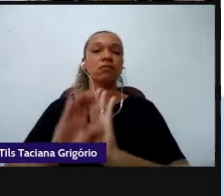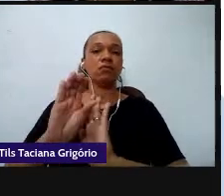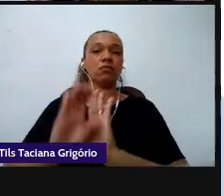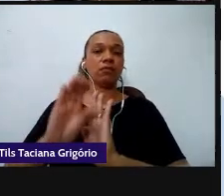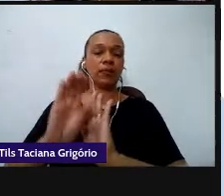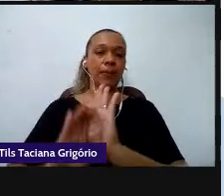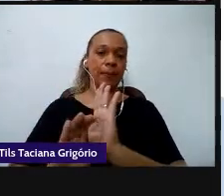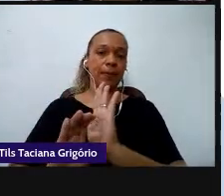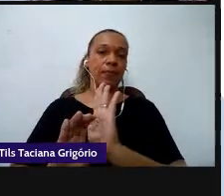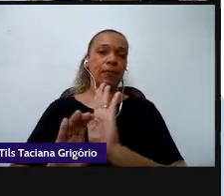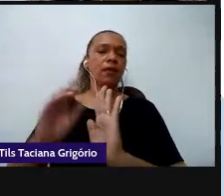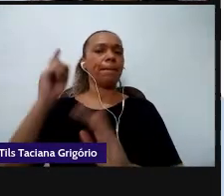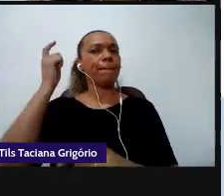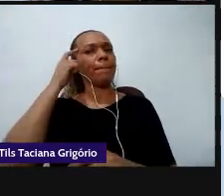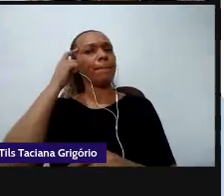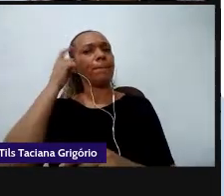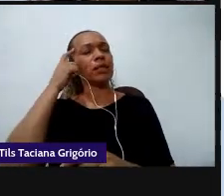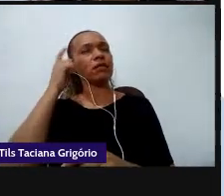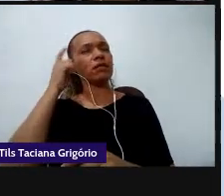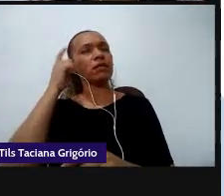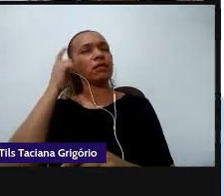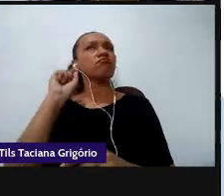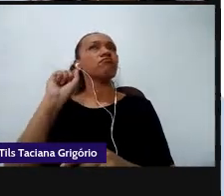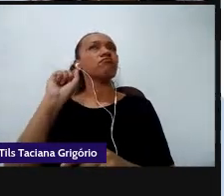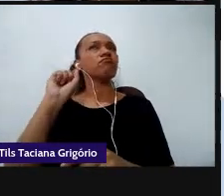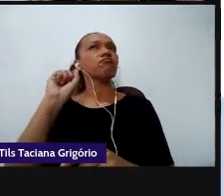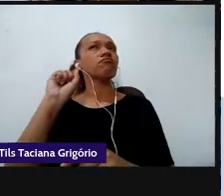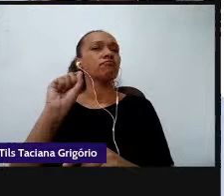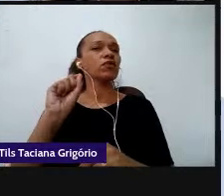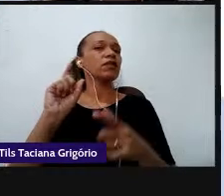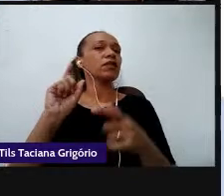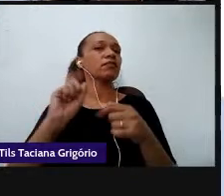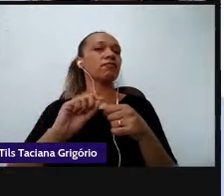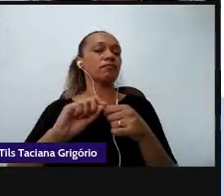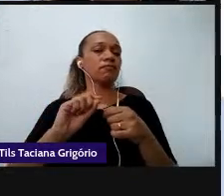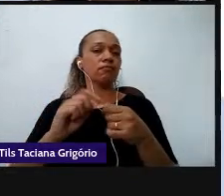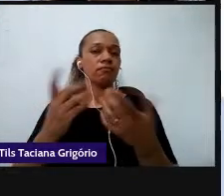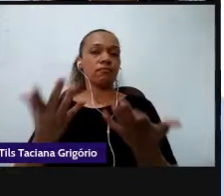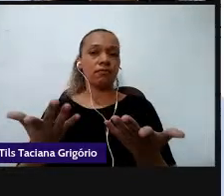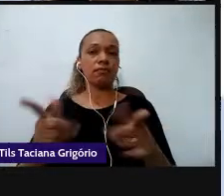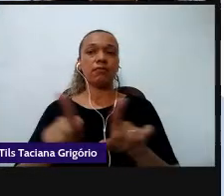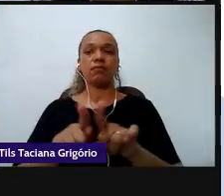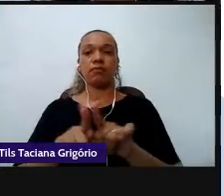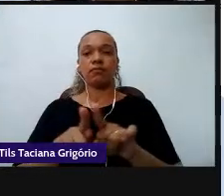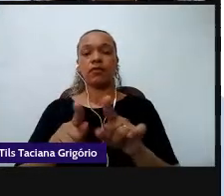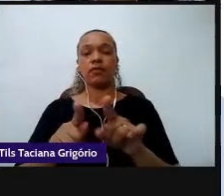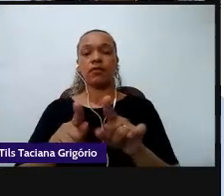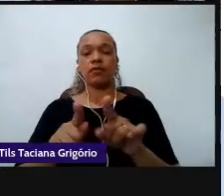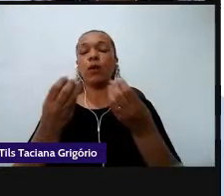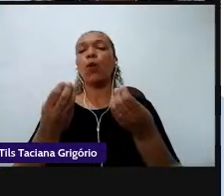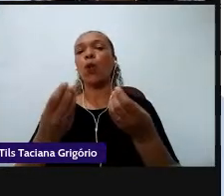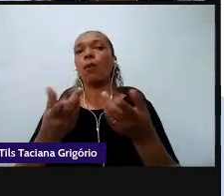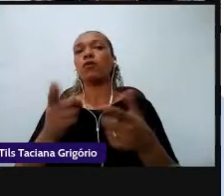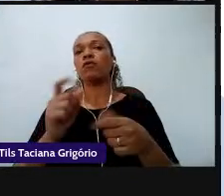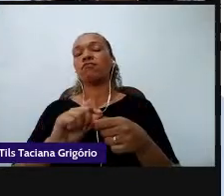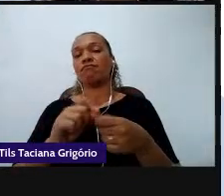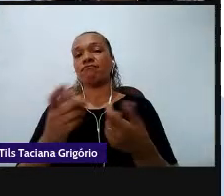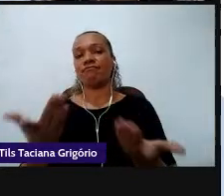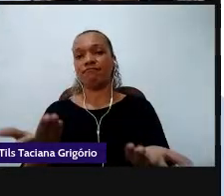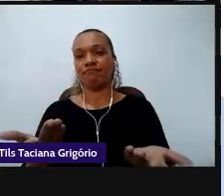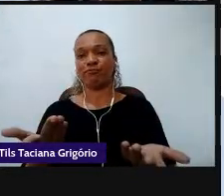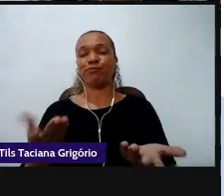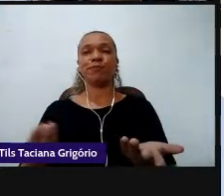fazer mas também associar ao como fazer então como é que a gente vai conseguir contemplar essa pedagogia dos